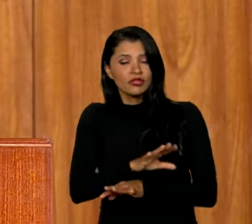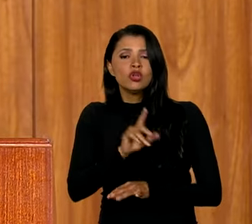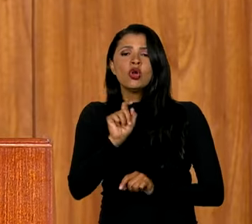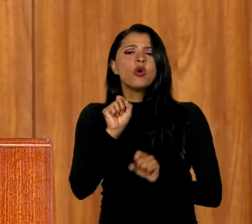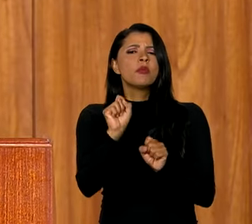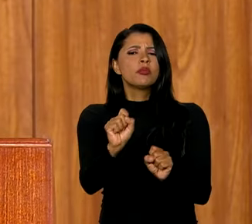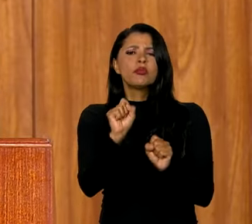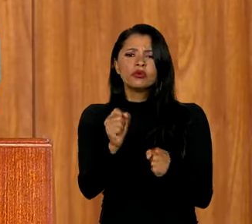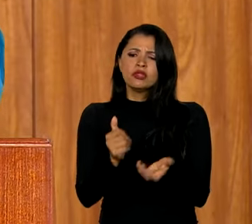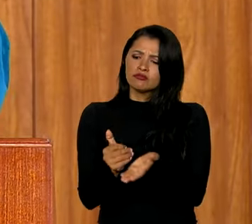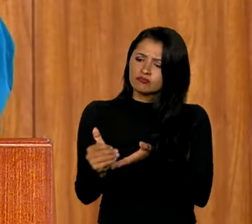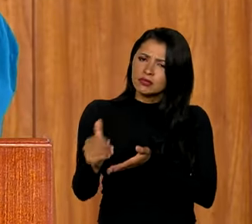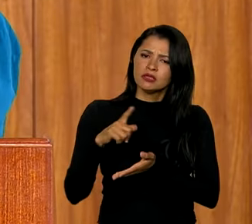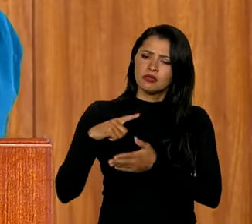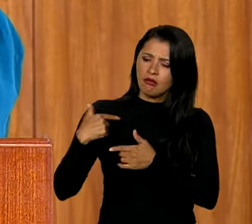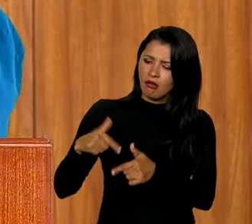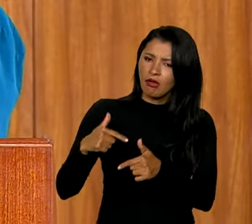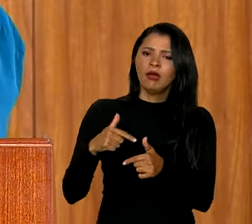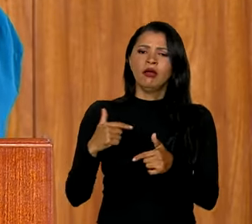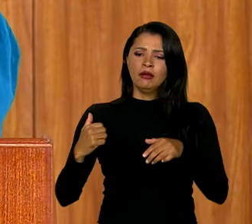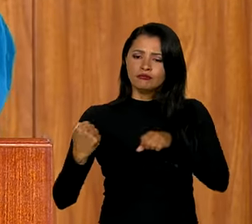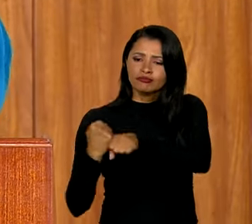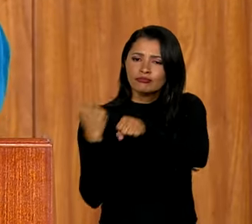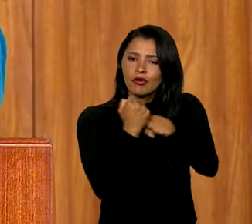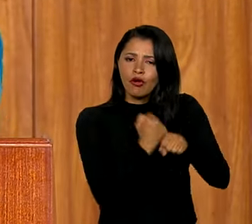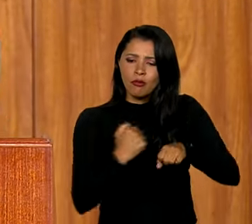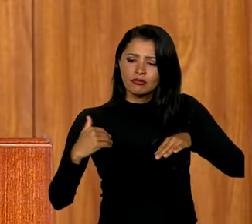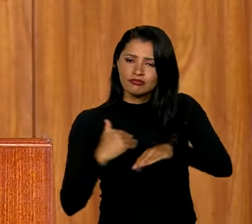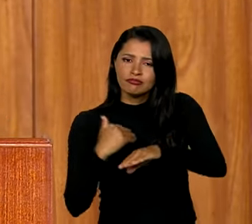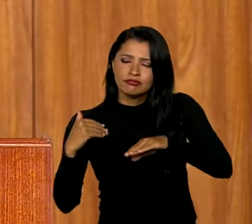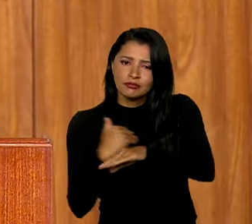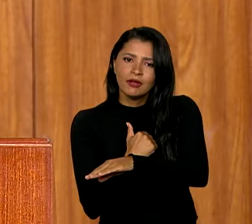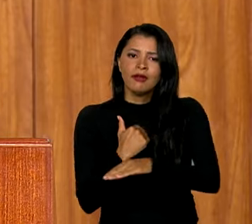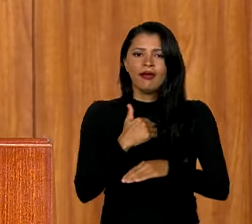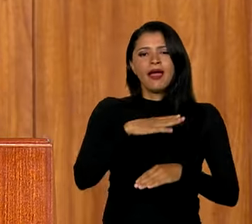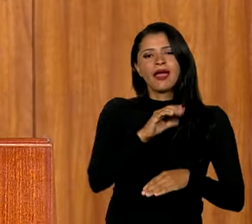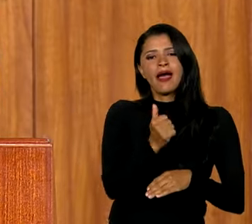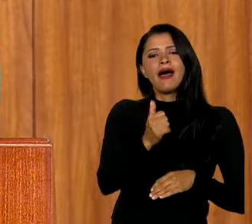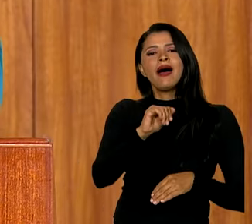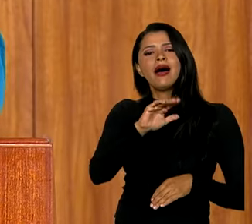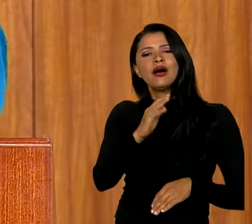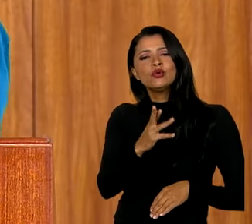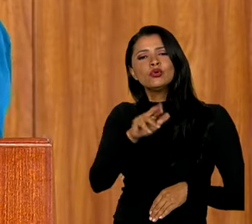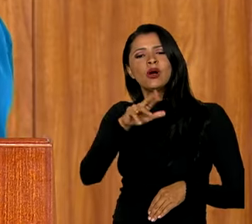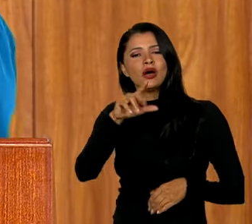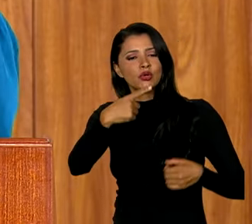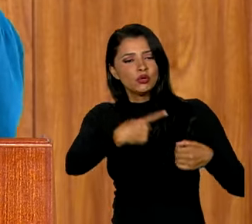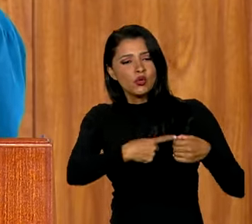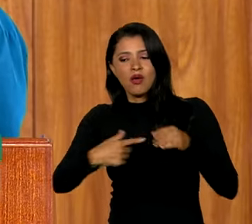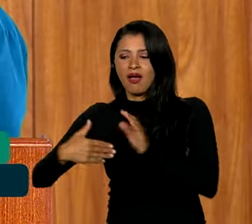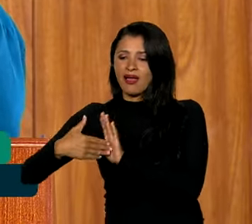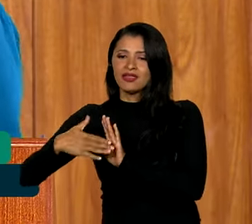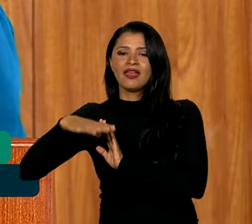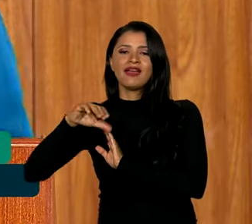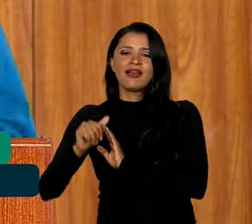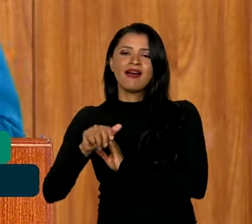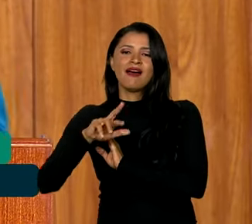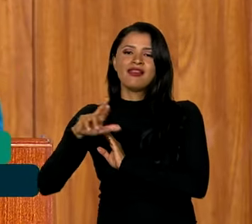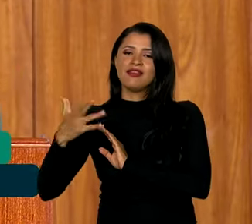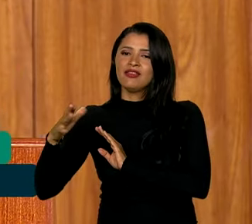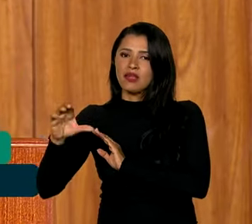iniciar as obras de duplicação que ligam a cidade de Caruaru até a cidade de Garanhuns.